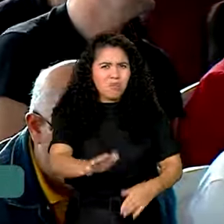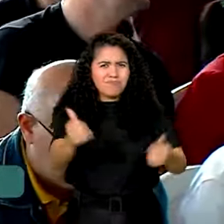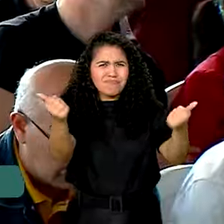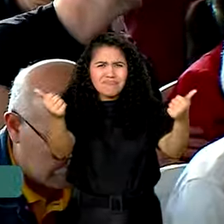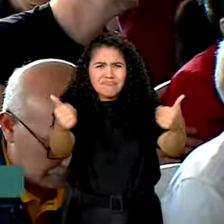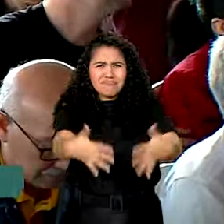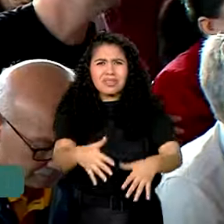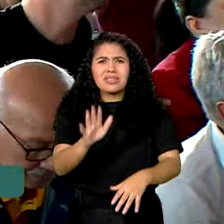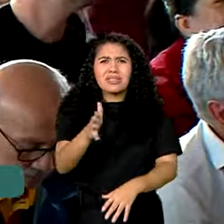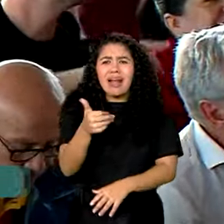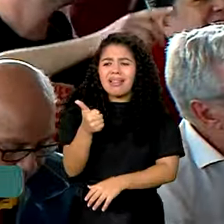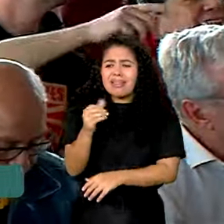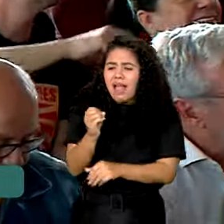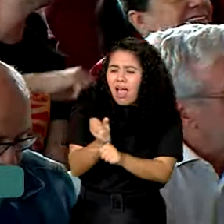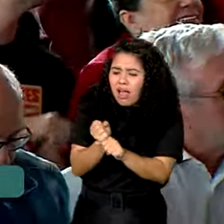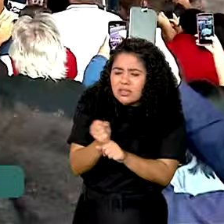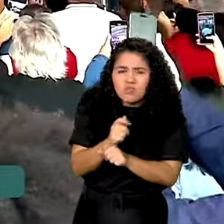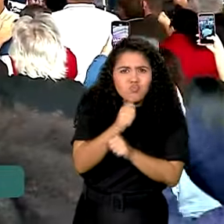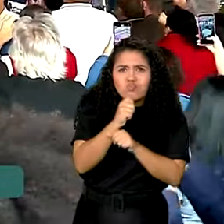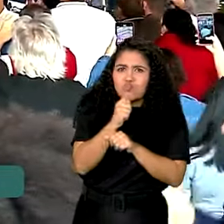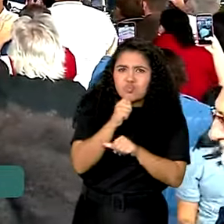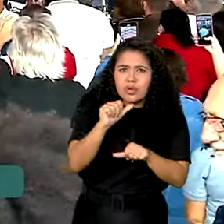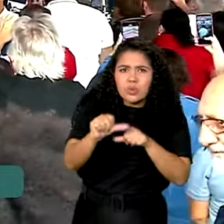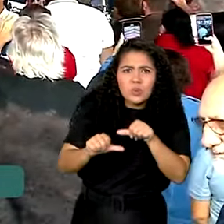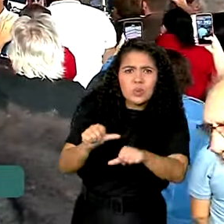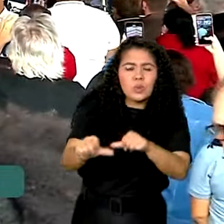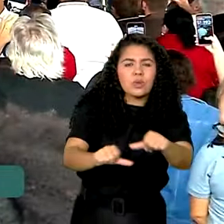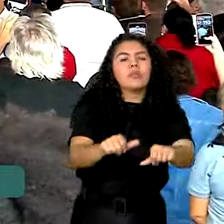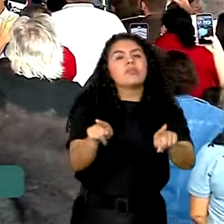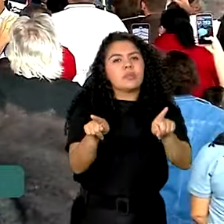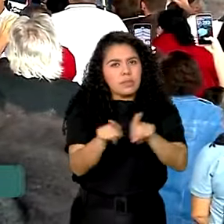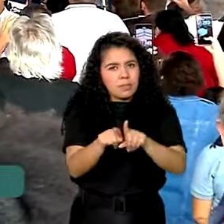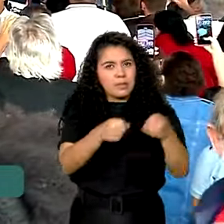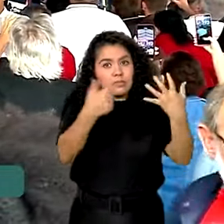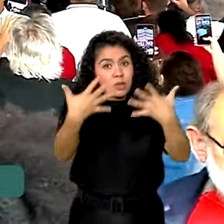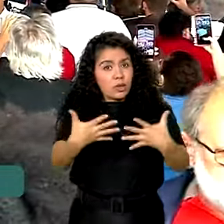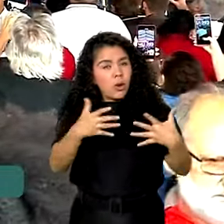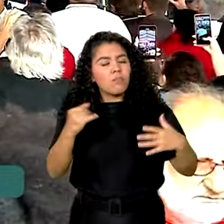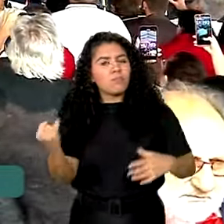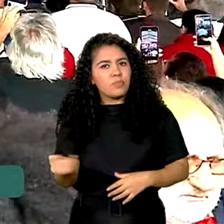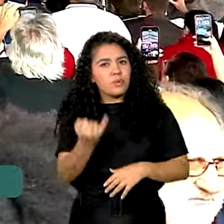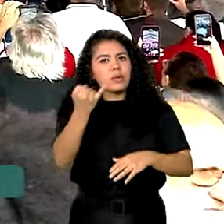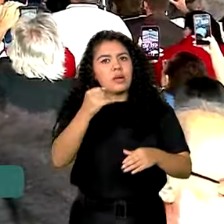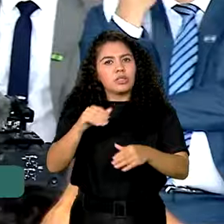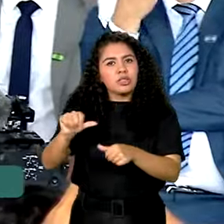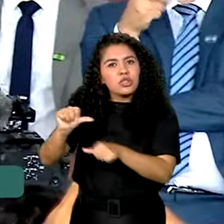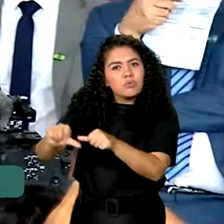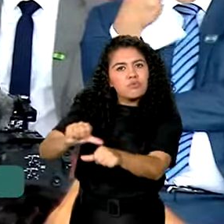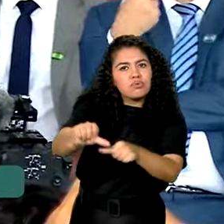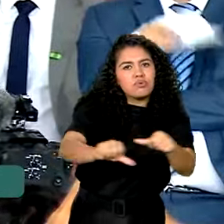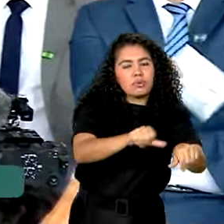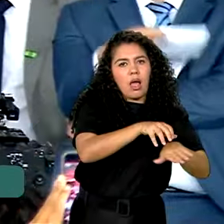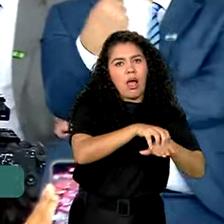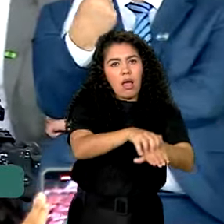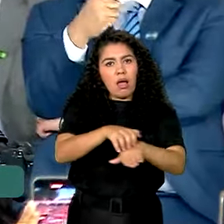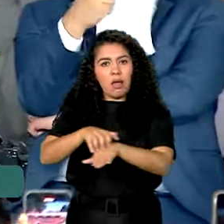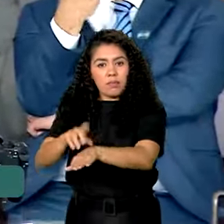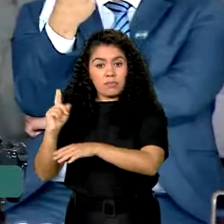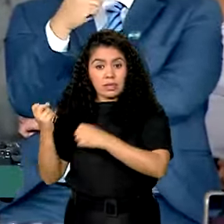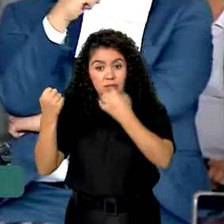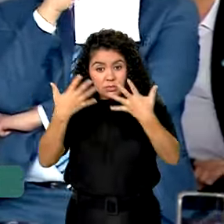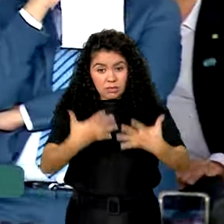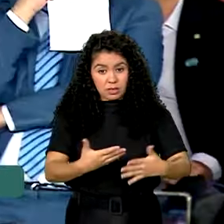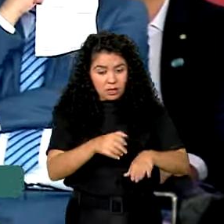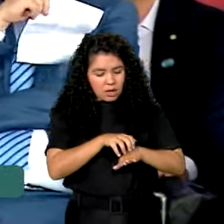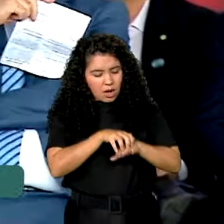10 anos sem ser trocada, e defendeu a importância da renovação das ambulâncias. Uma ambulância, ela tem que estar